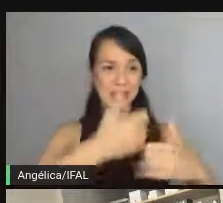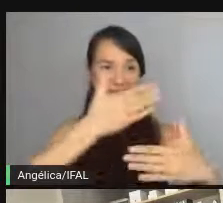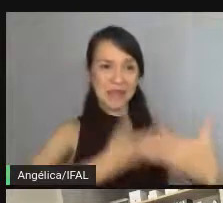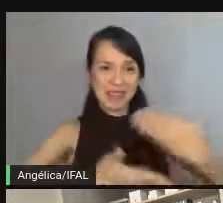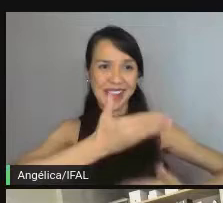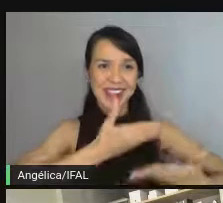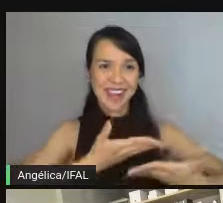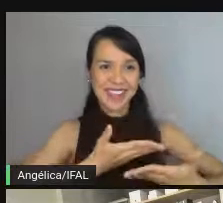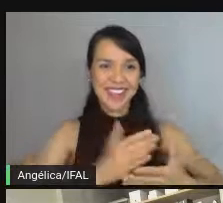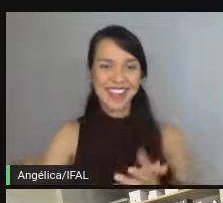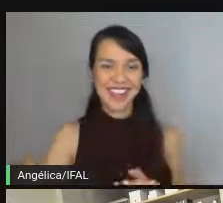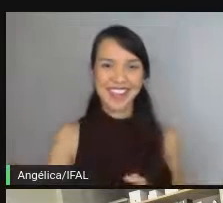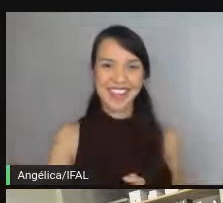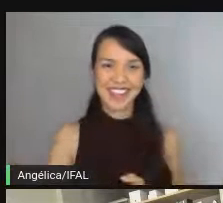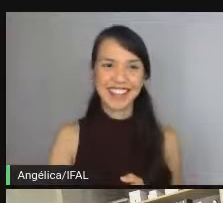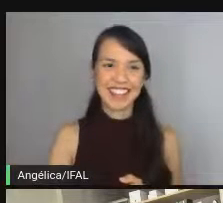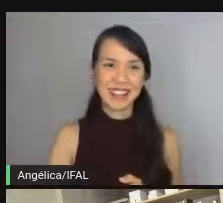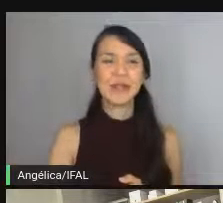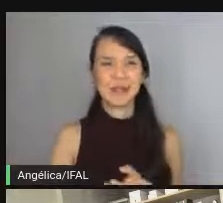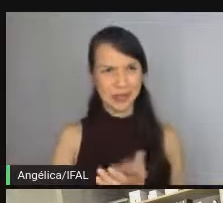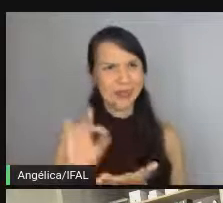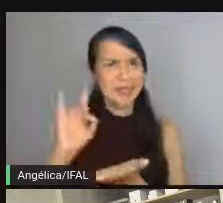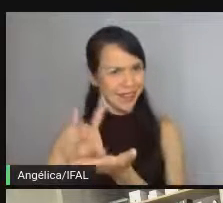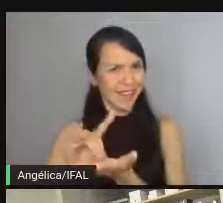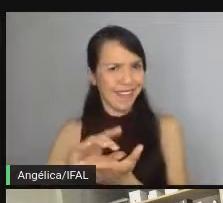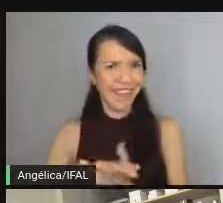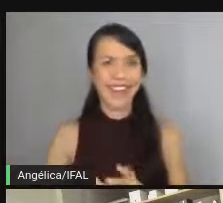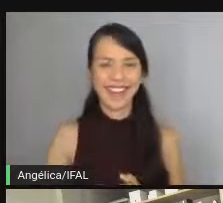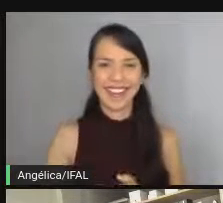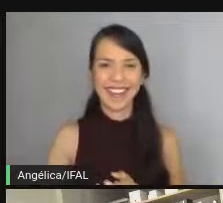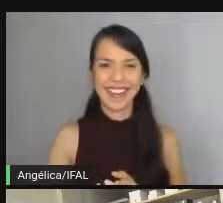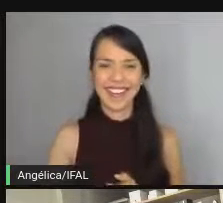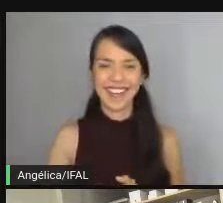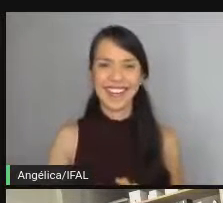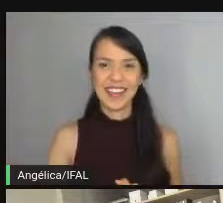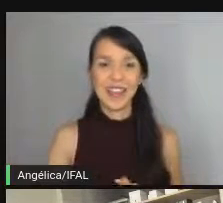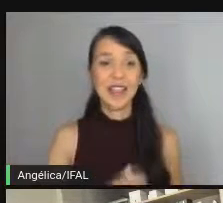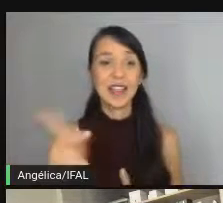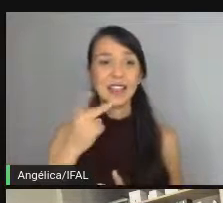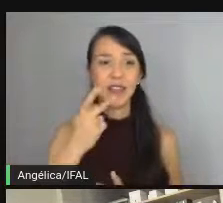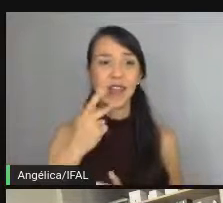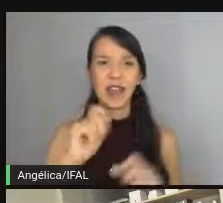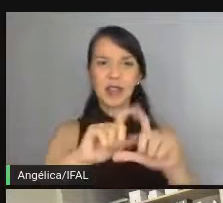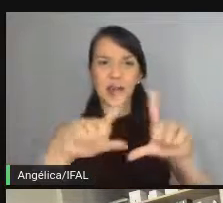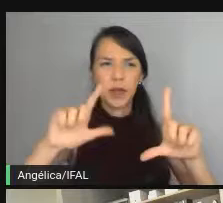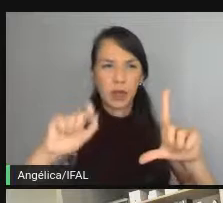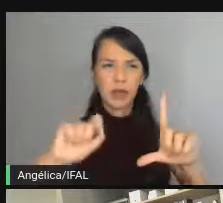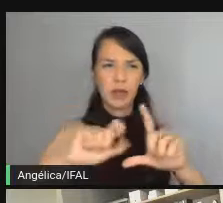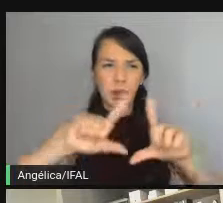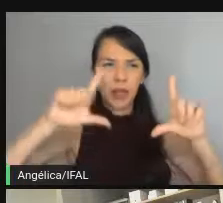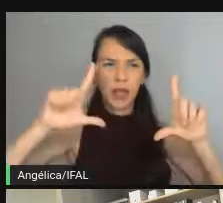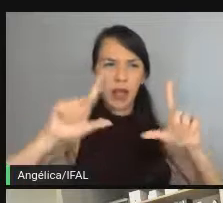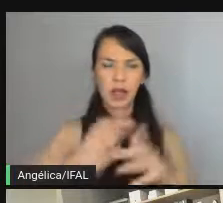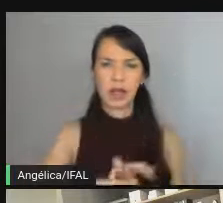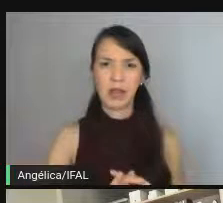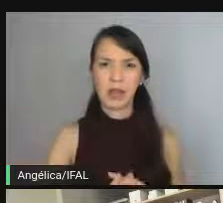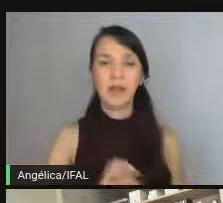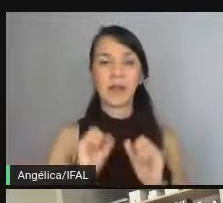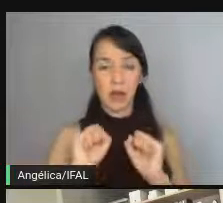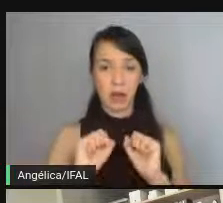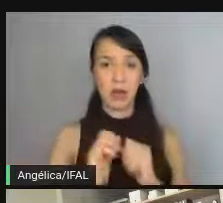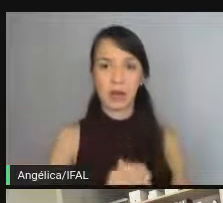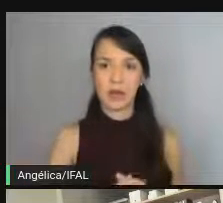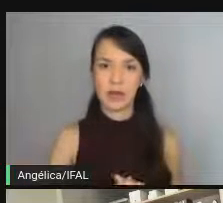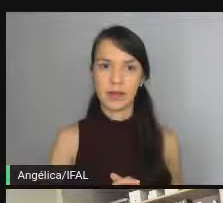interagir, com certeza, pode, pode. Então, estão falando que está pequeno, tu pode aumentar um pouquinho mais o tamanho da ordem?